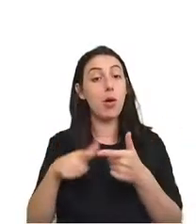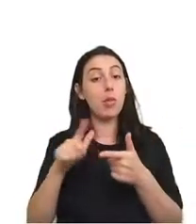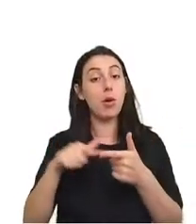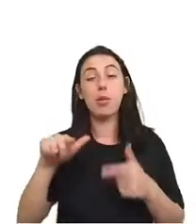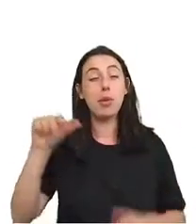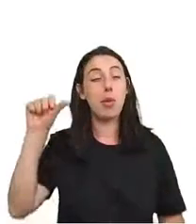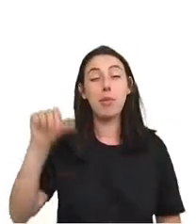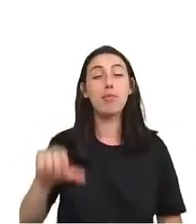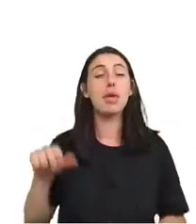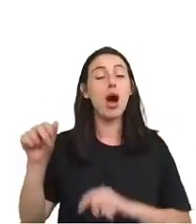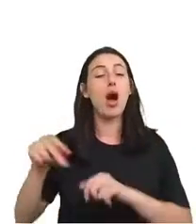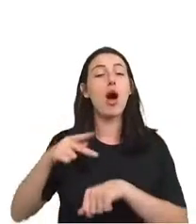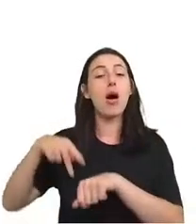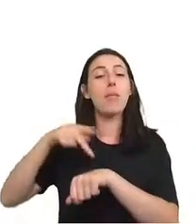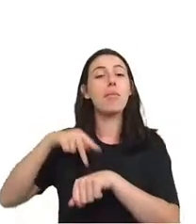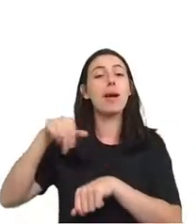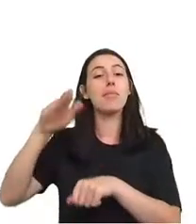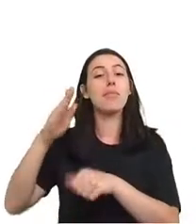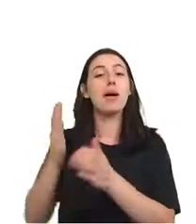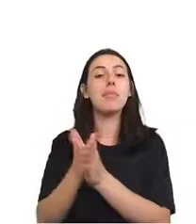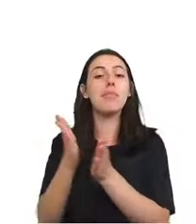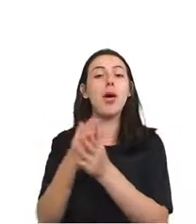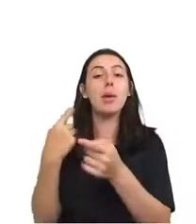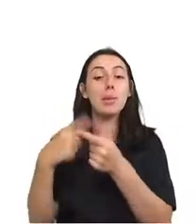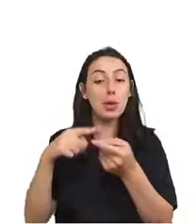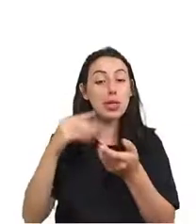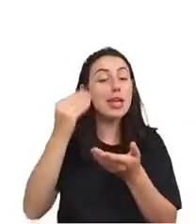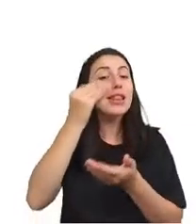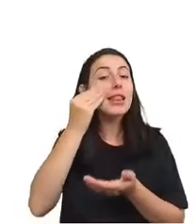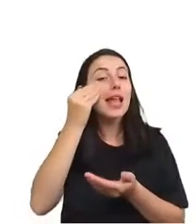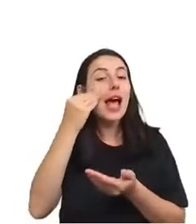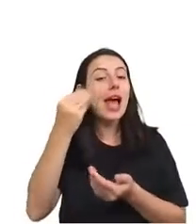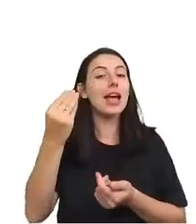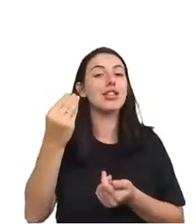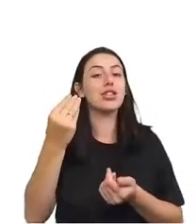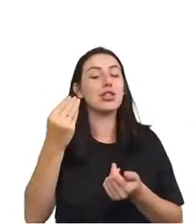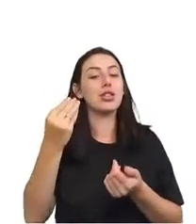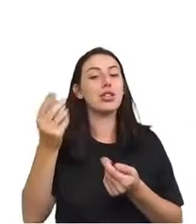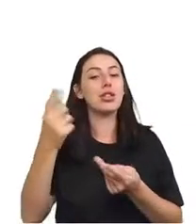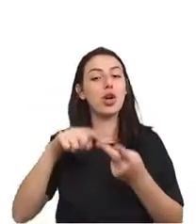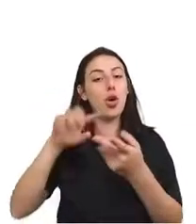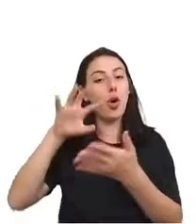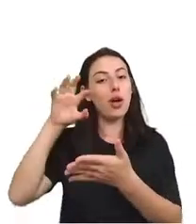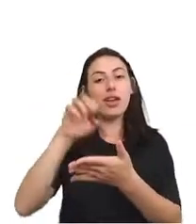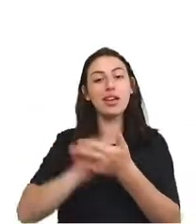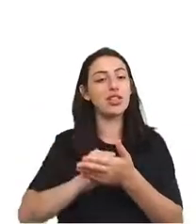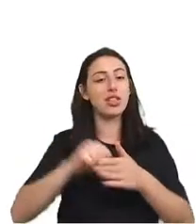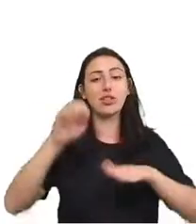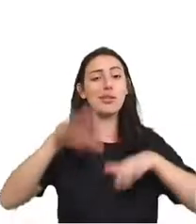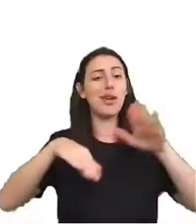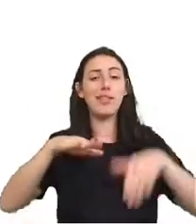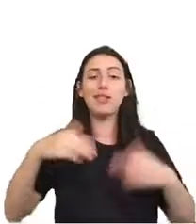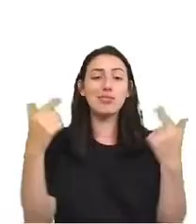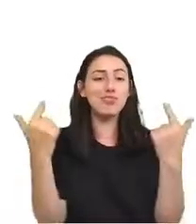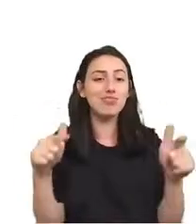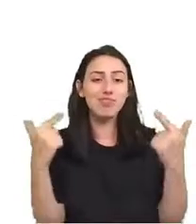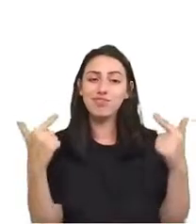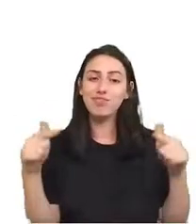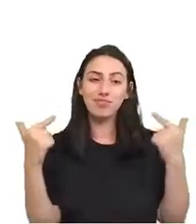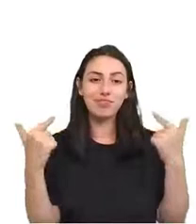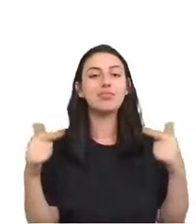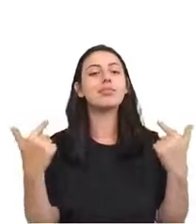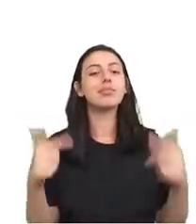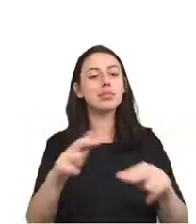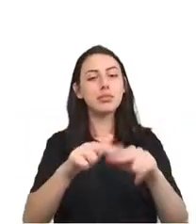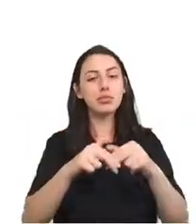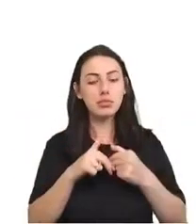testes e registros nesses países, muitos não podem se dar ao luxo. Então, não é feito. O que isso significa é que a contagem de